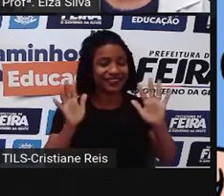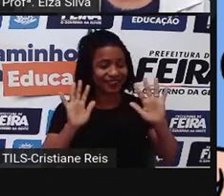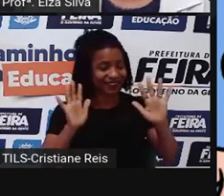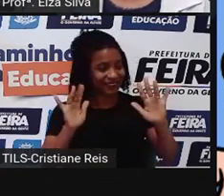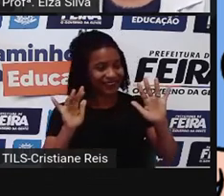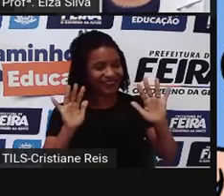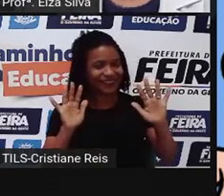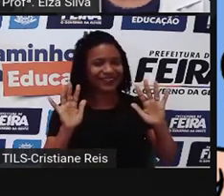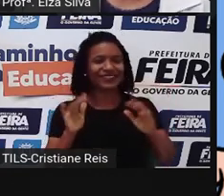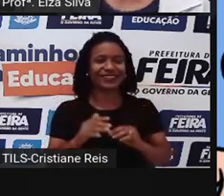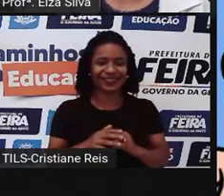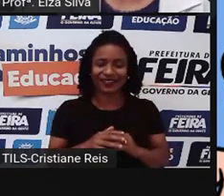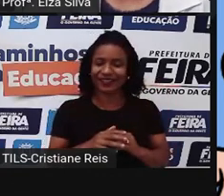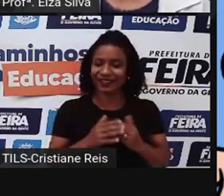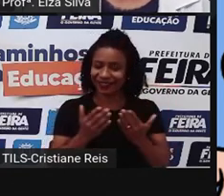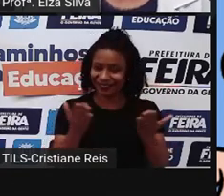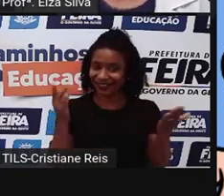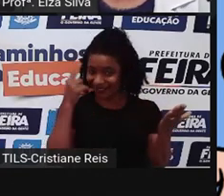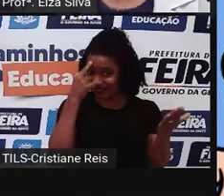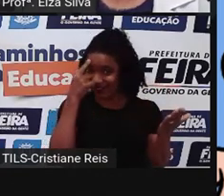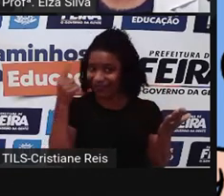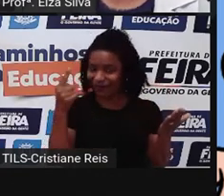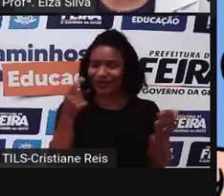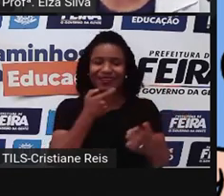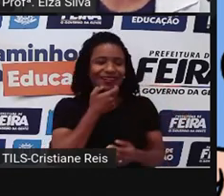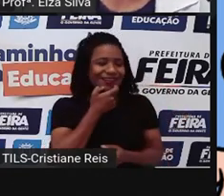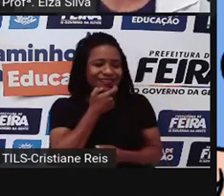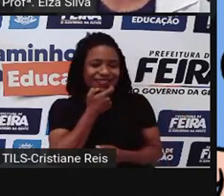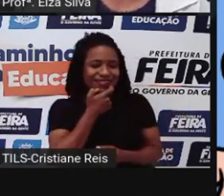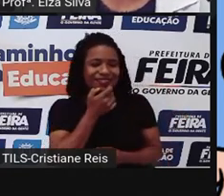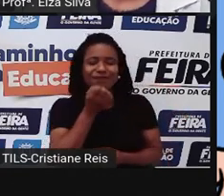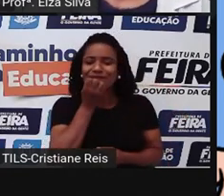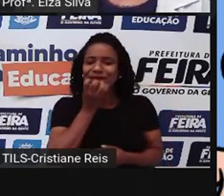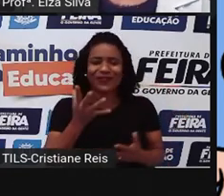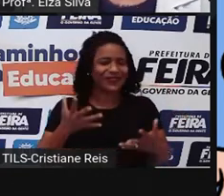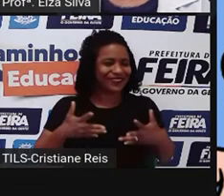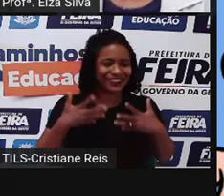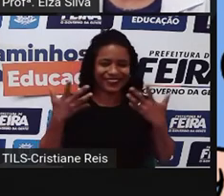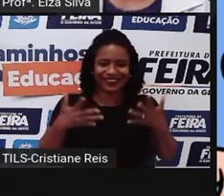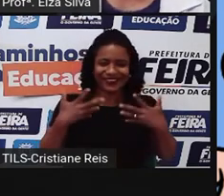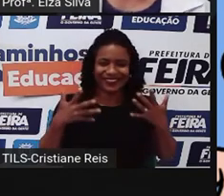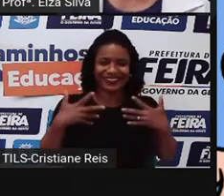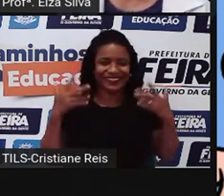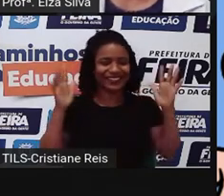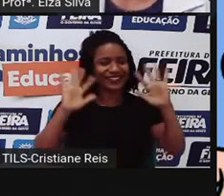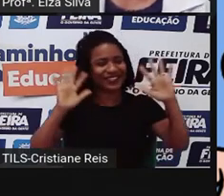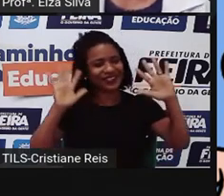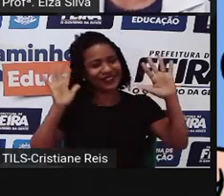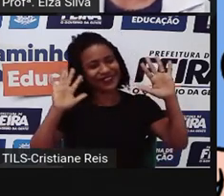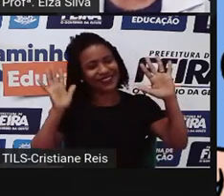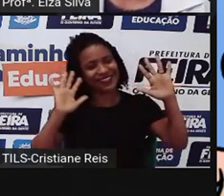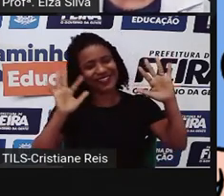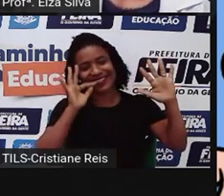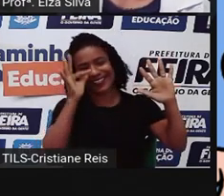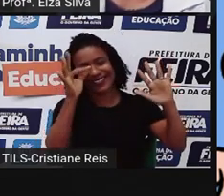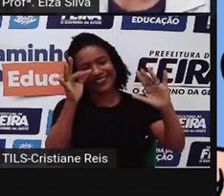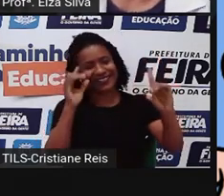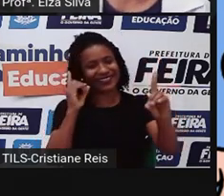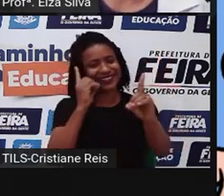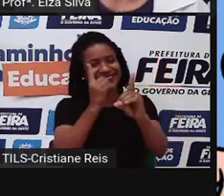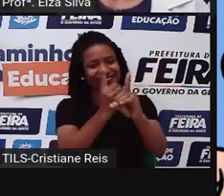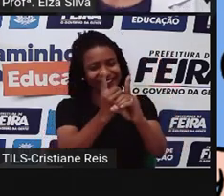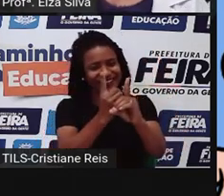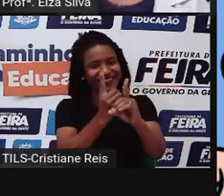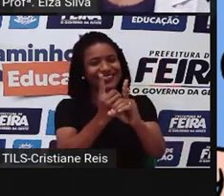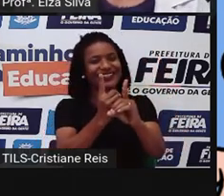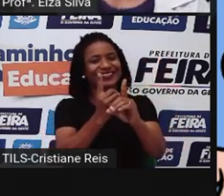que learning English is fun, então aprender inglês é muito divertido. Bye! See you next class. A gente se